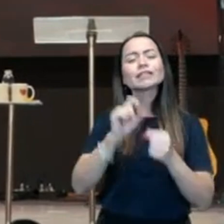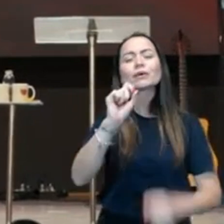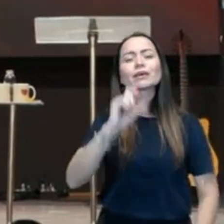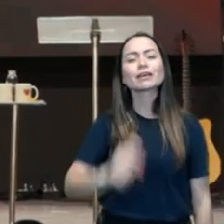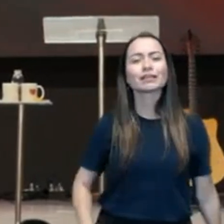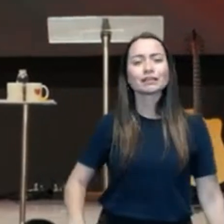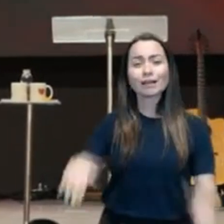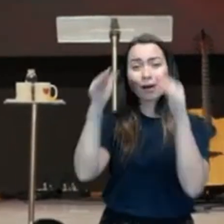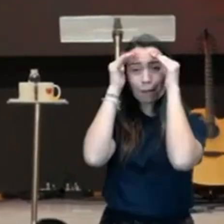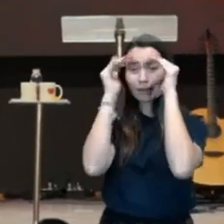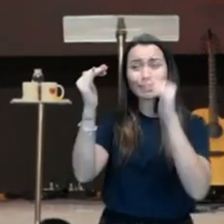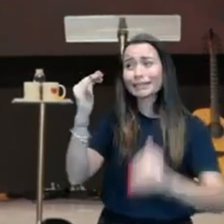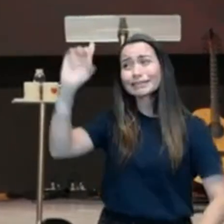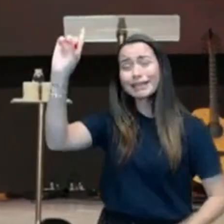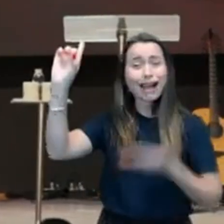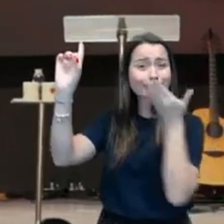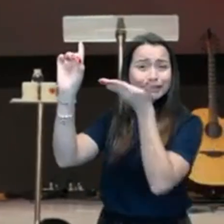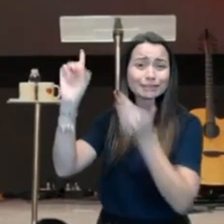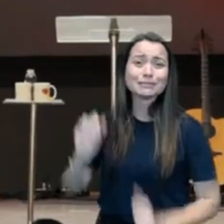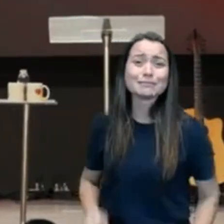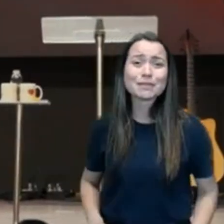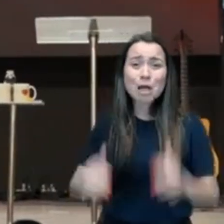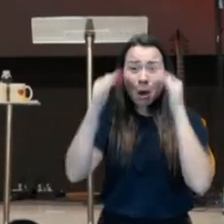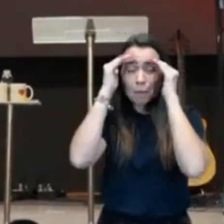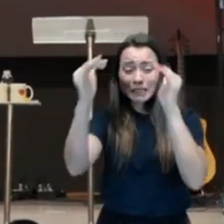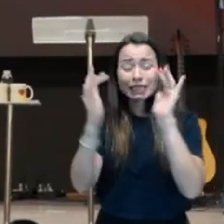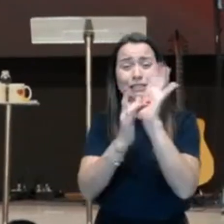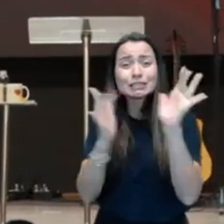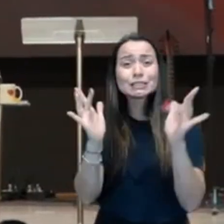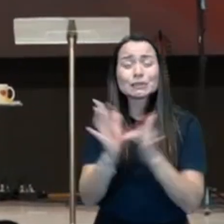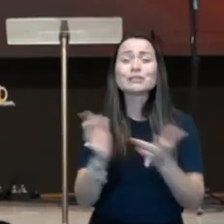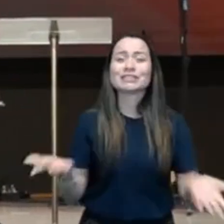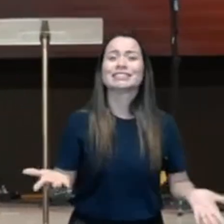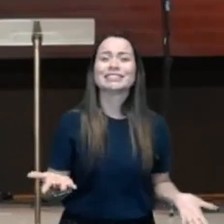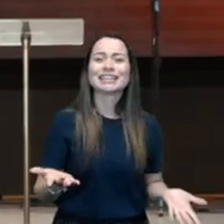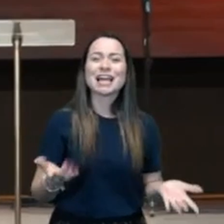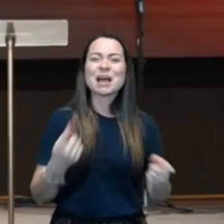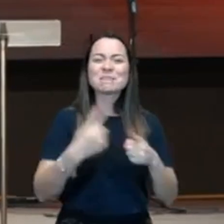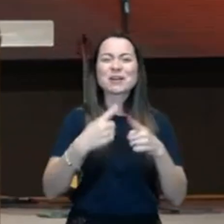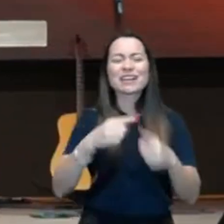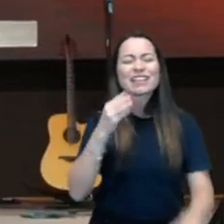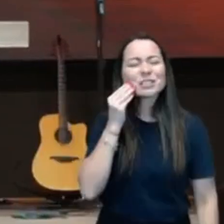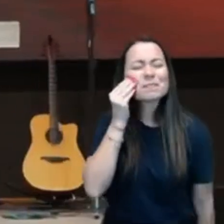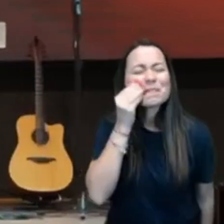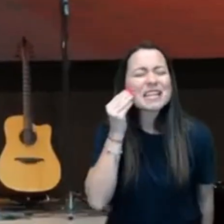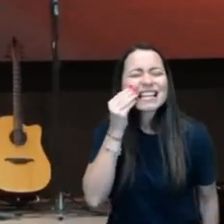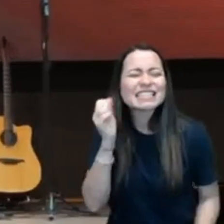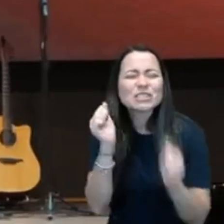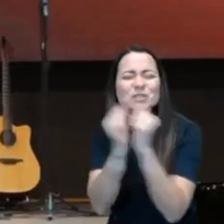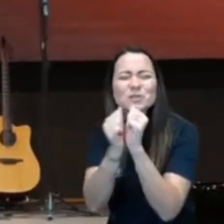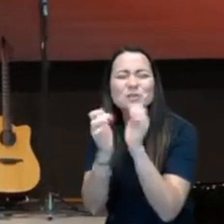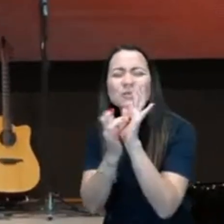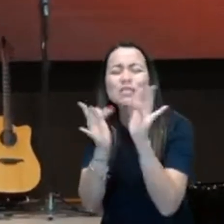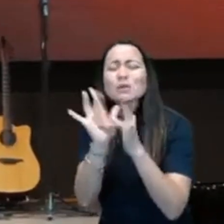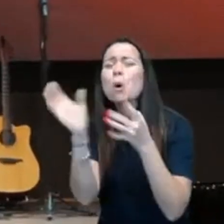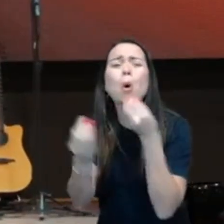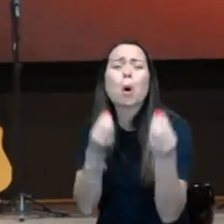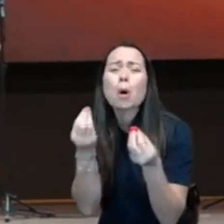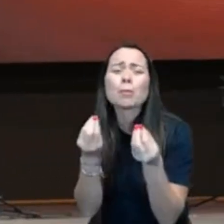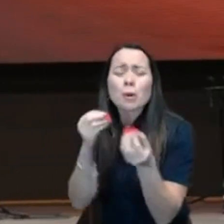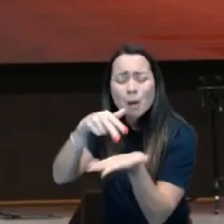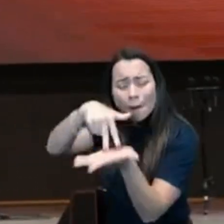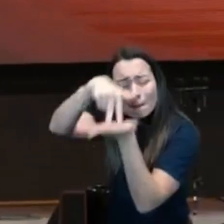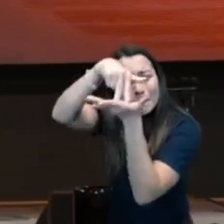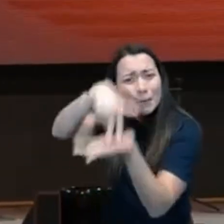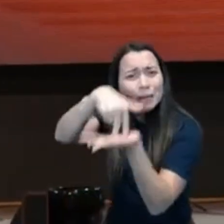promessa de revelação. Existe uma promessa de experiência. E essa experiência, essa revelação vai vir na permanência. Eu